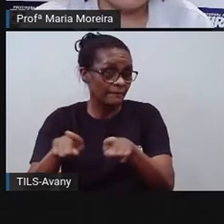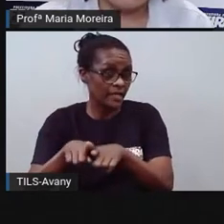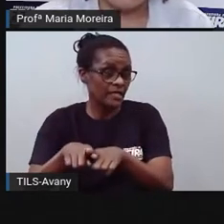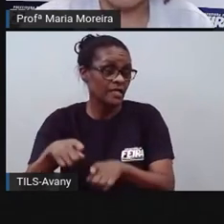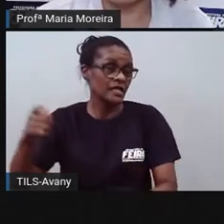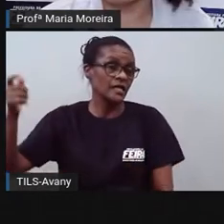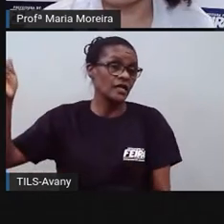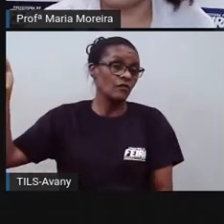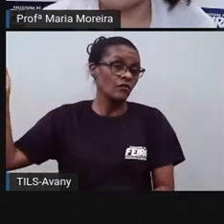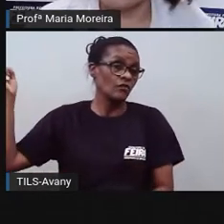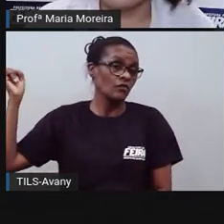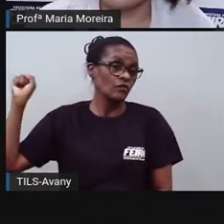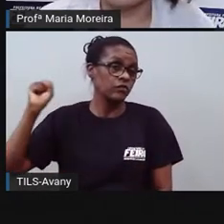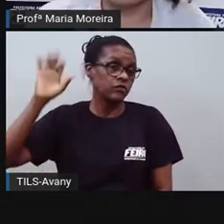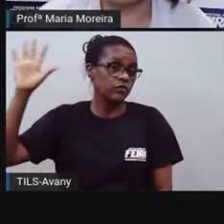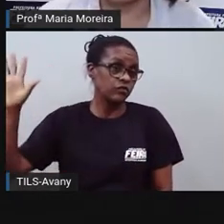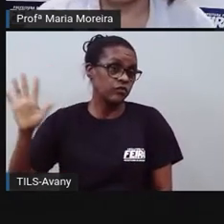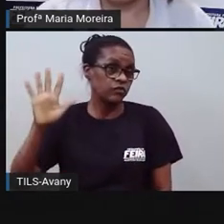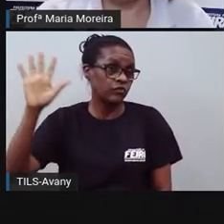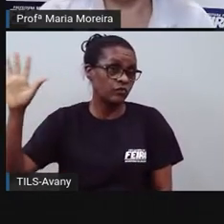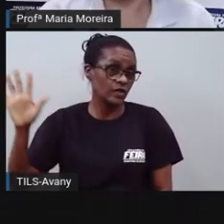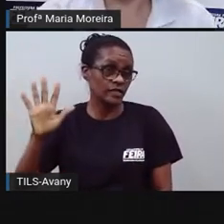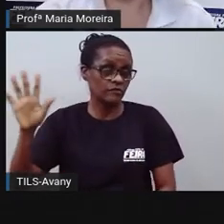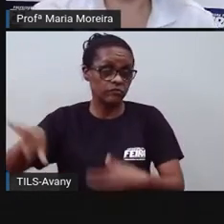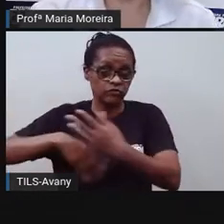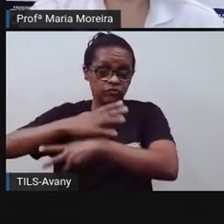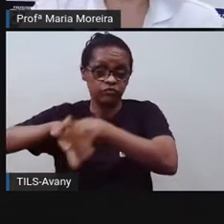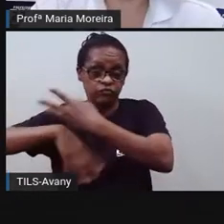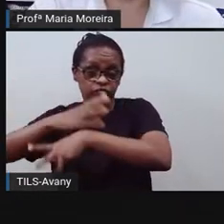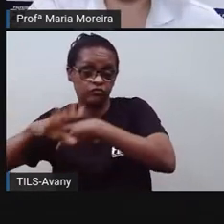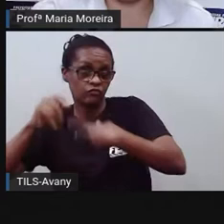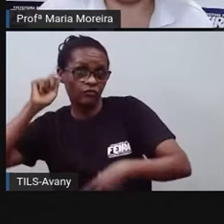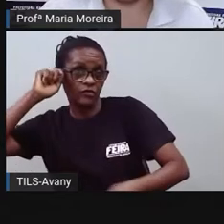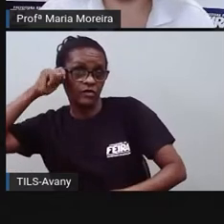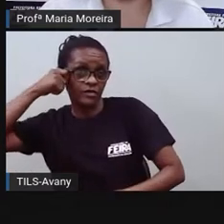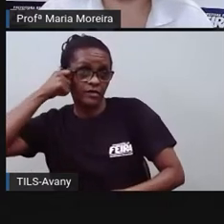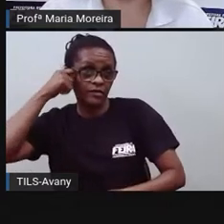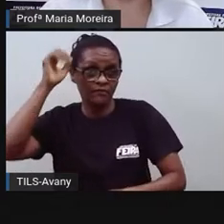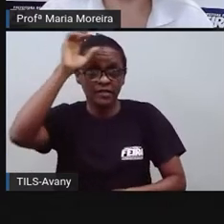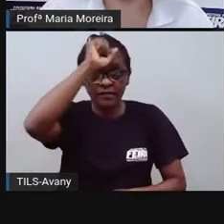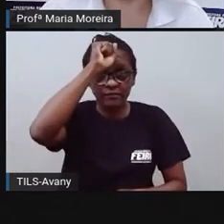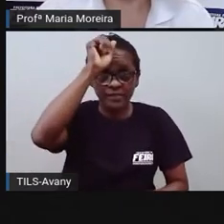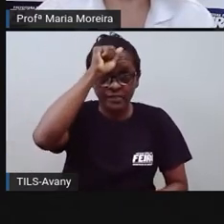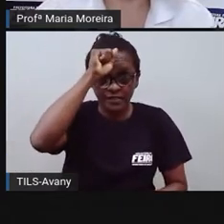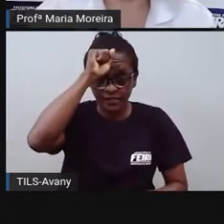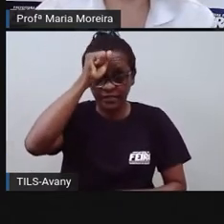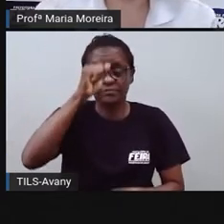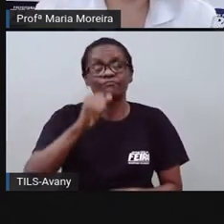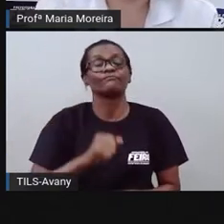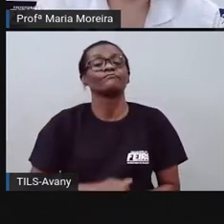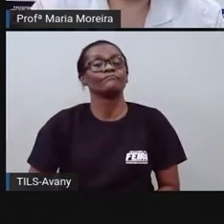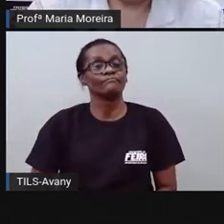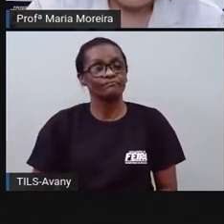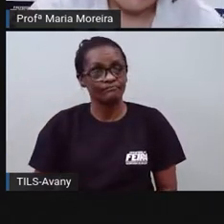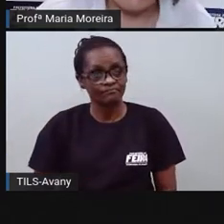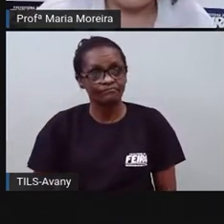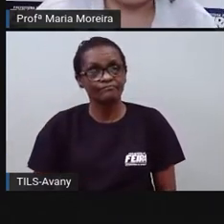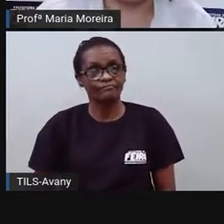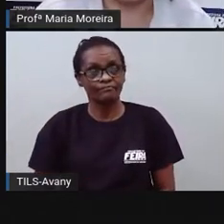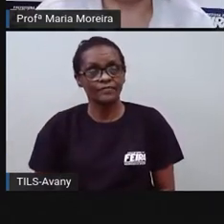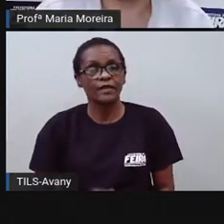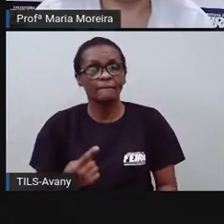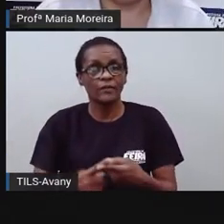do Brasil. Você já tinha parado para pensar nisso? Bom, tínhamos aqui os indígenas, né? Isso, né? Que eram os moradores